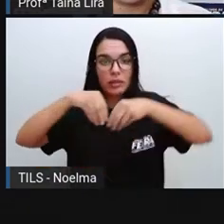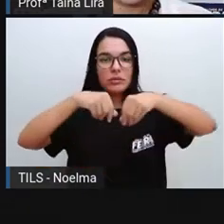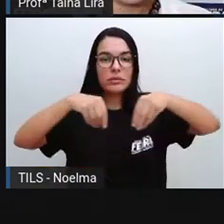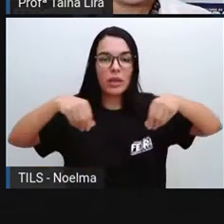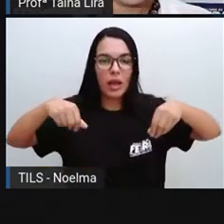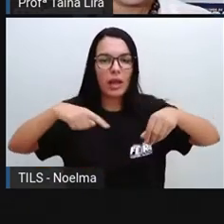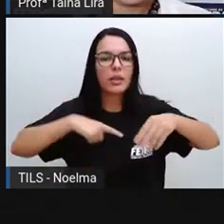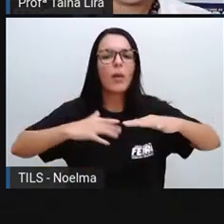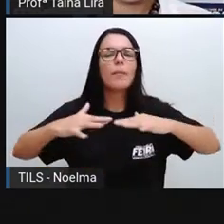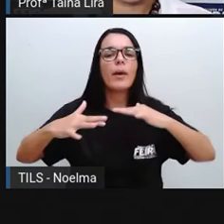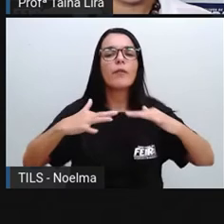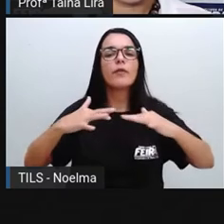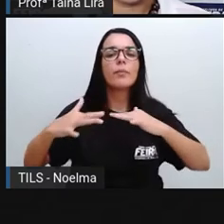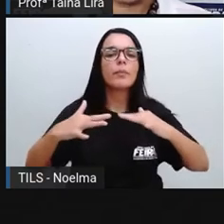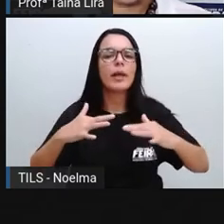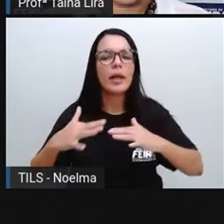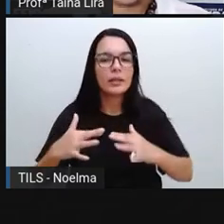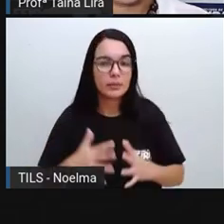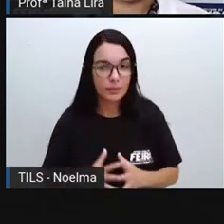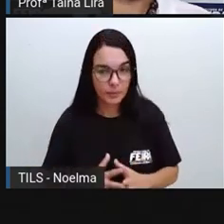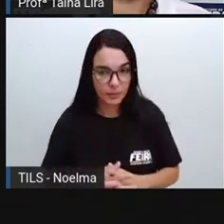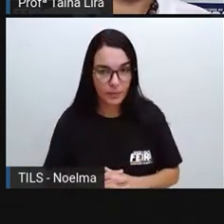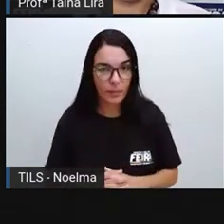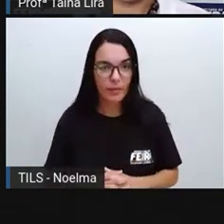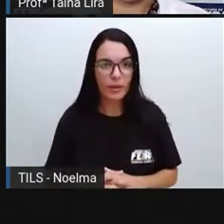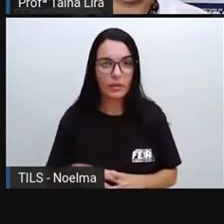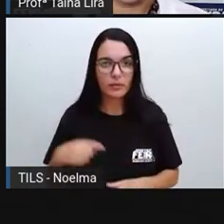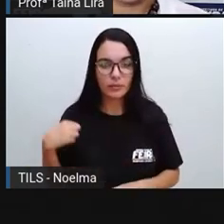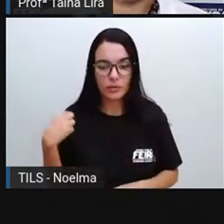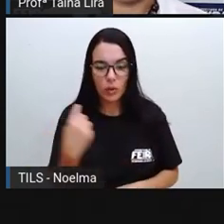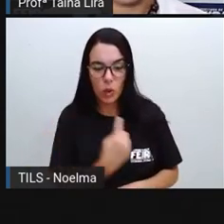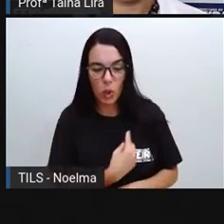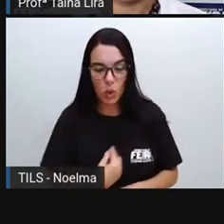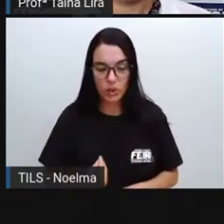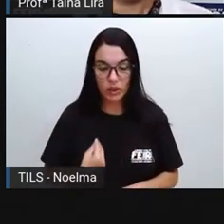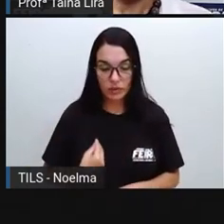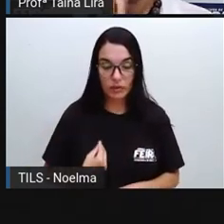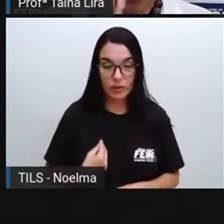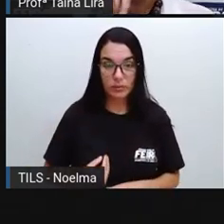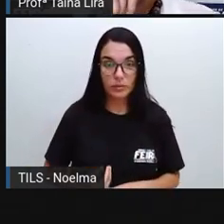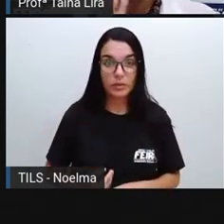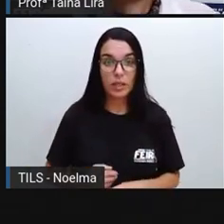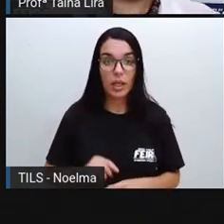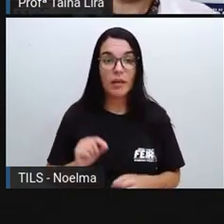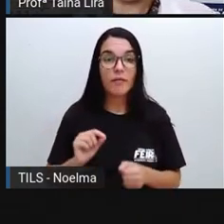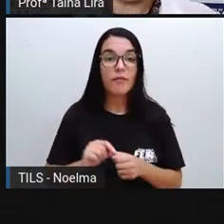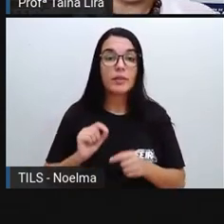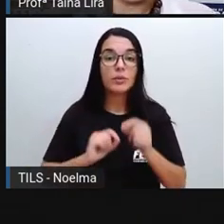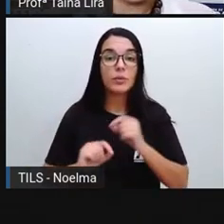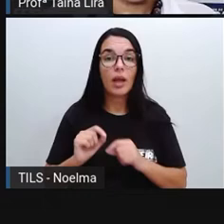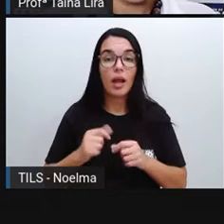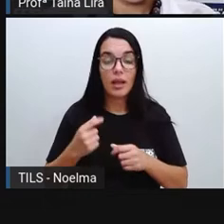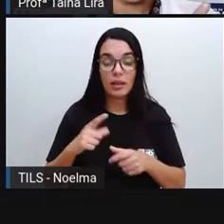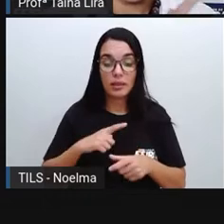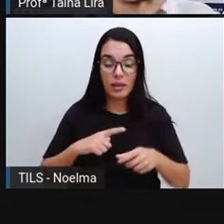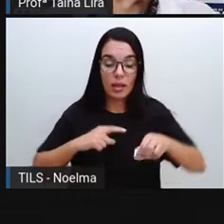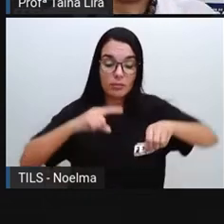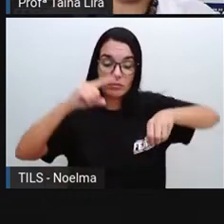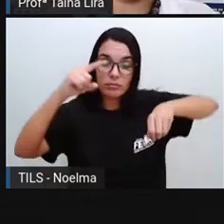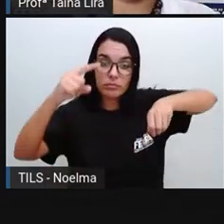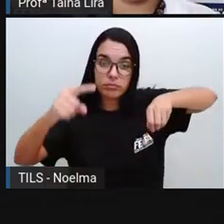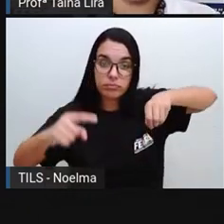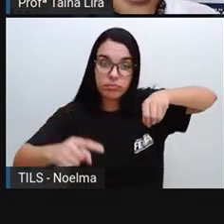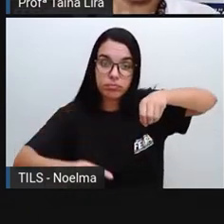que o planeta que nós moramos, né? Ele faz, ele fica girando em torno